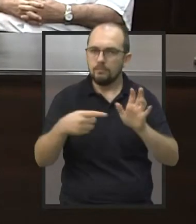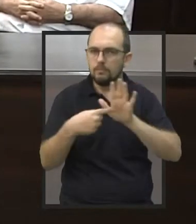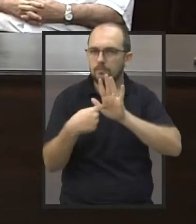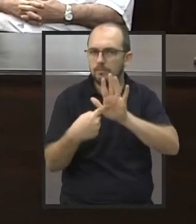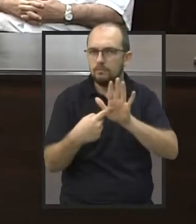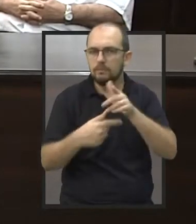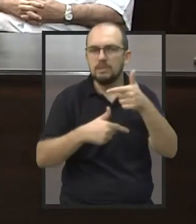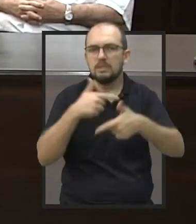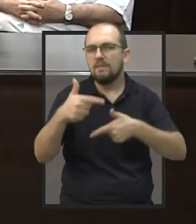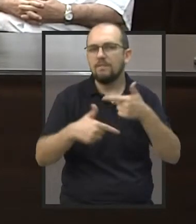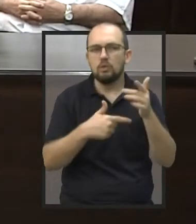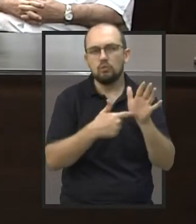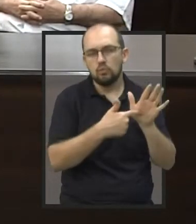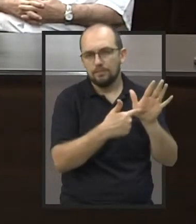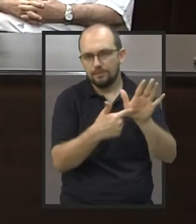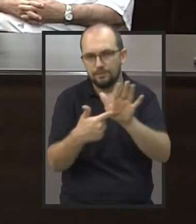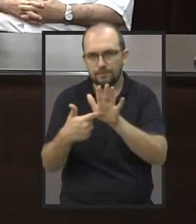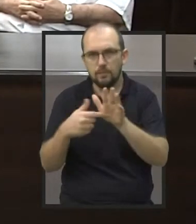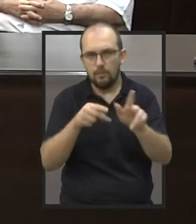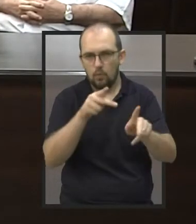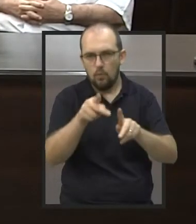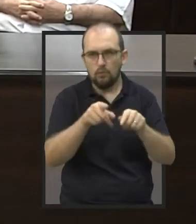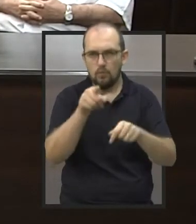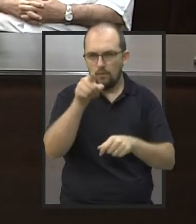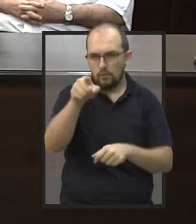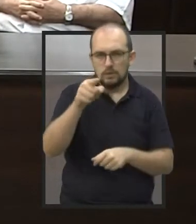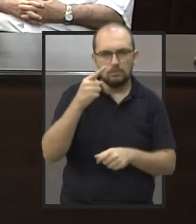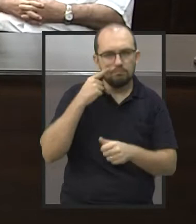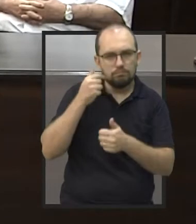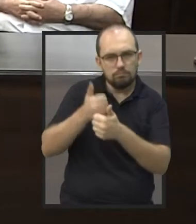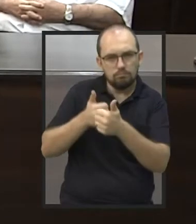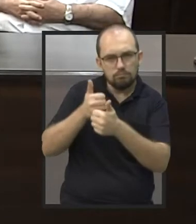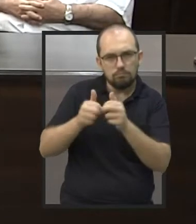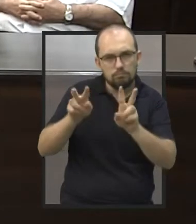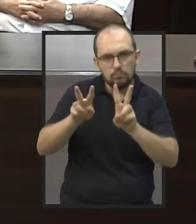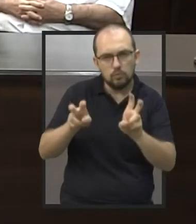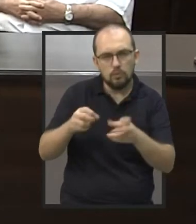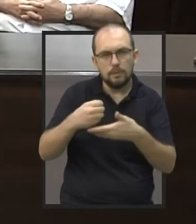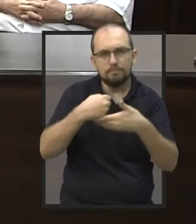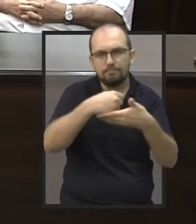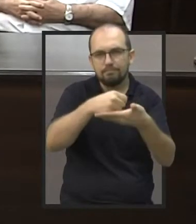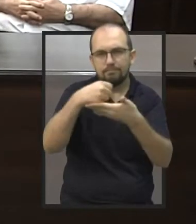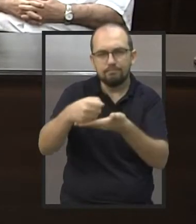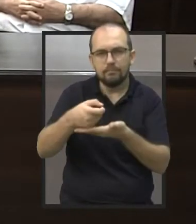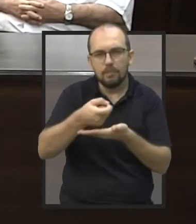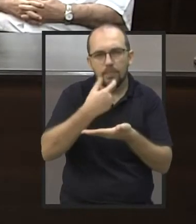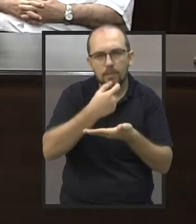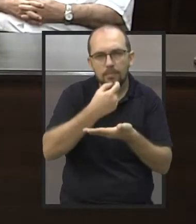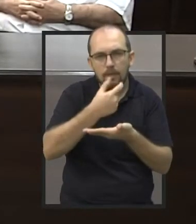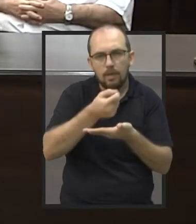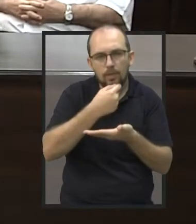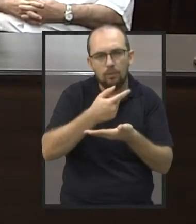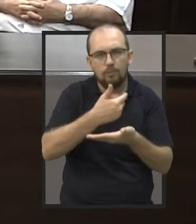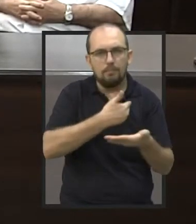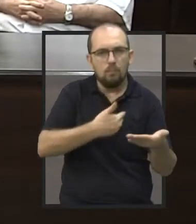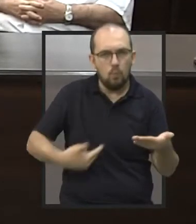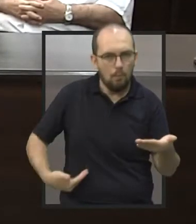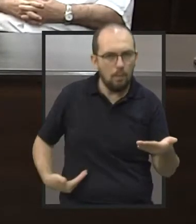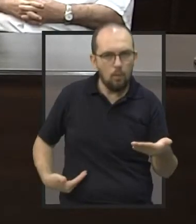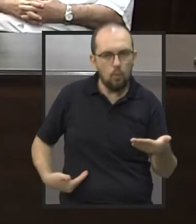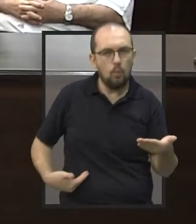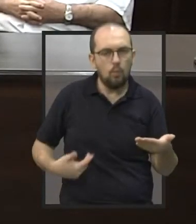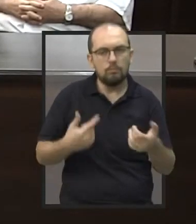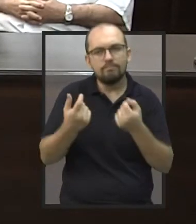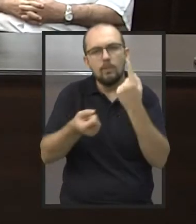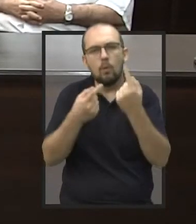da cidade, O senhor tem acompanhado essa questão da entrega de medicamentos na rede pública, né? Alguns